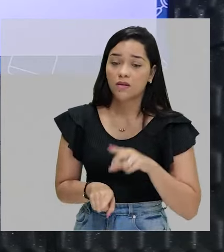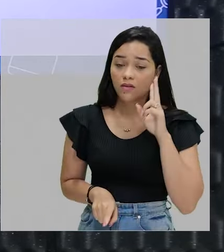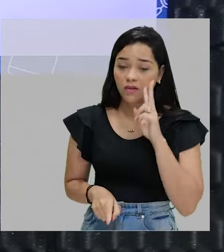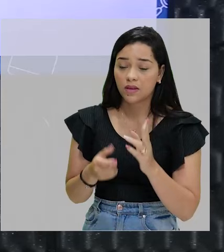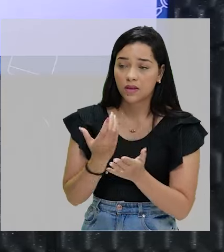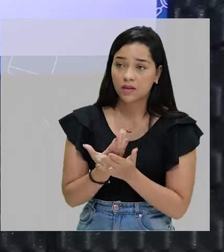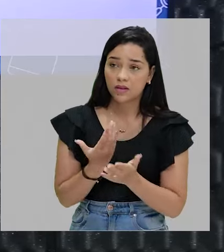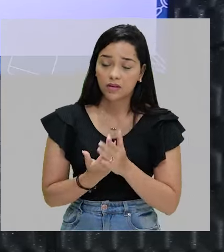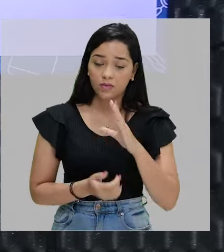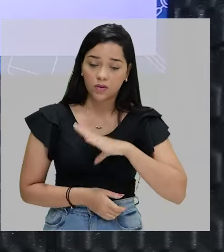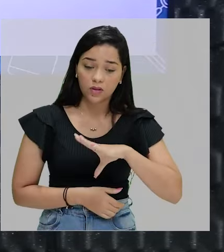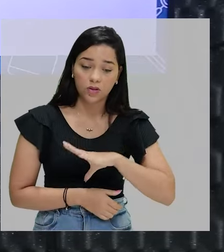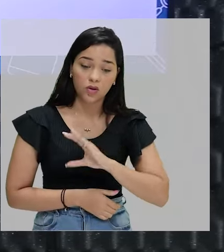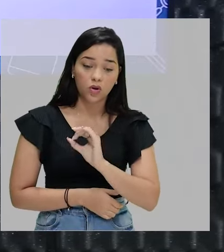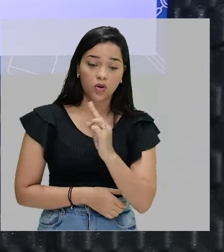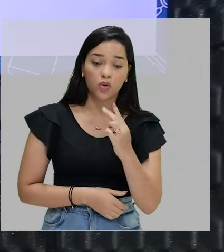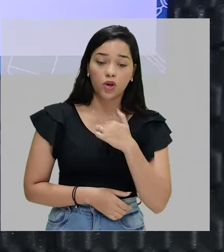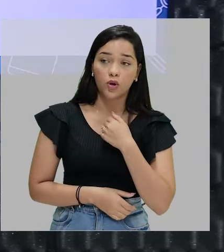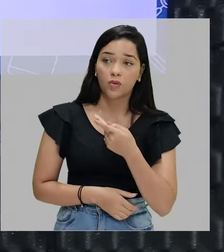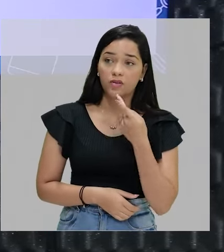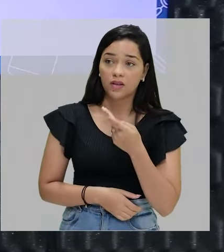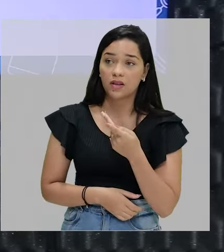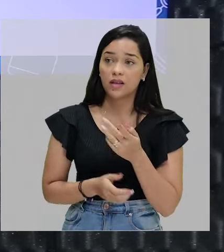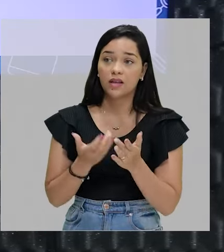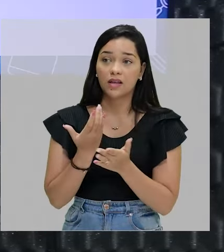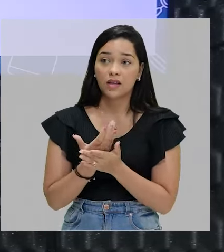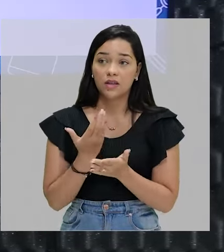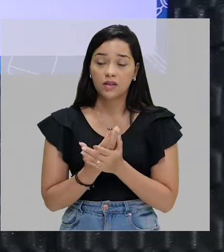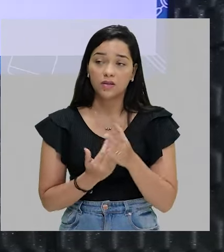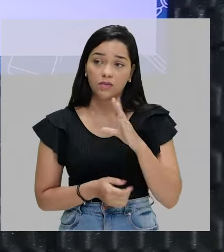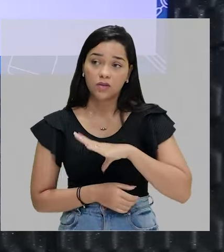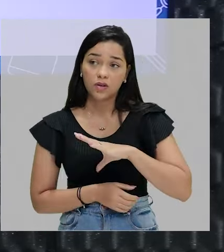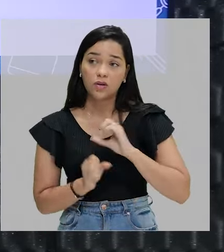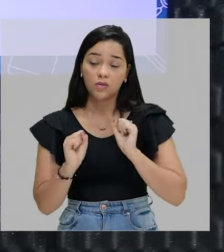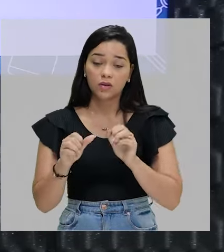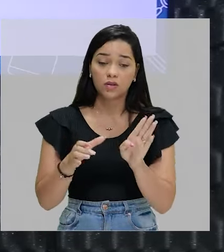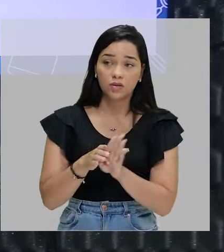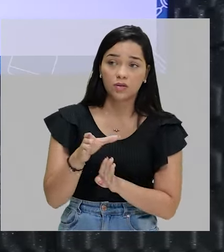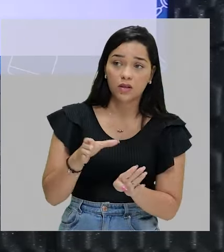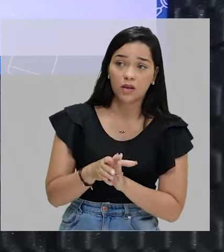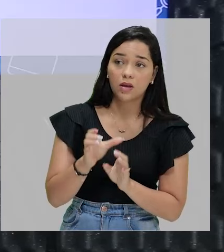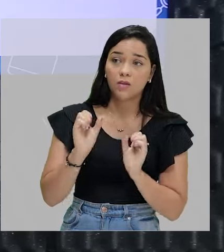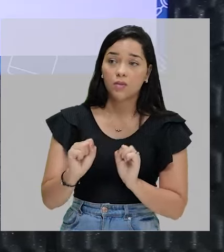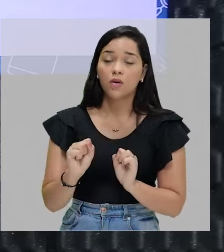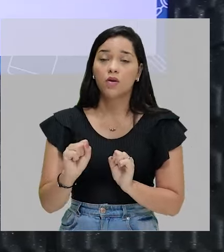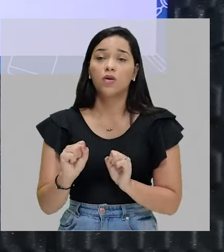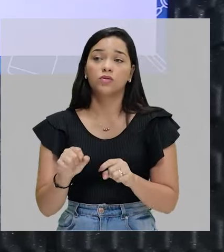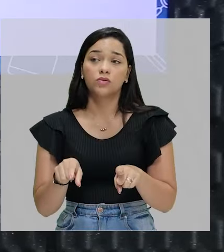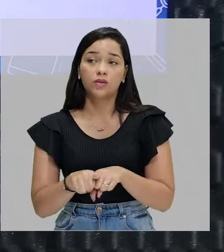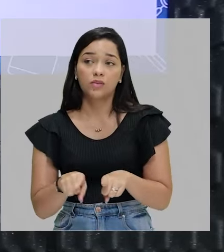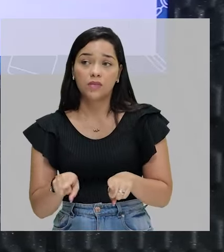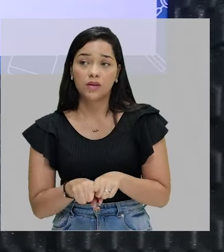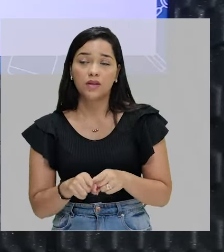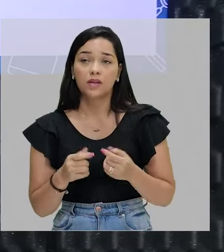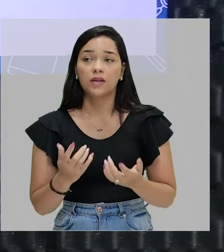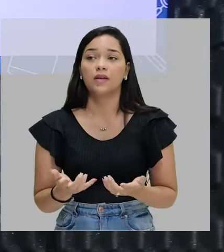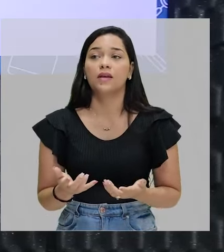aulas de língua portuguesa. Ou eu posso dizer, assistam as aulas de língua portuguesa. Eu posso aconselhar, eu posso sugerir, eu posso